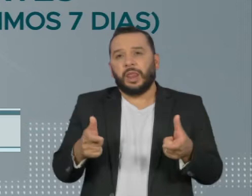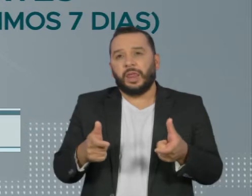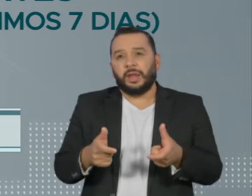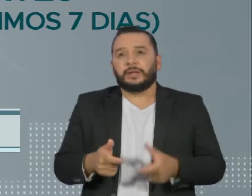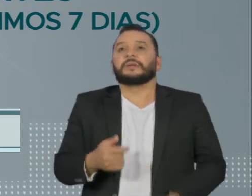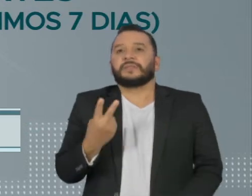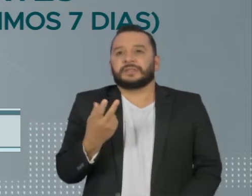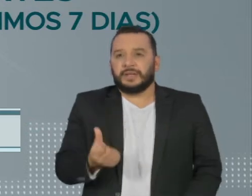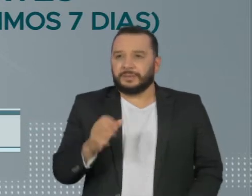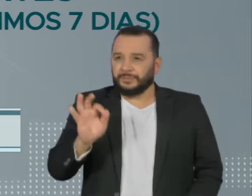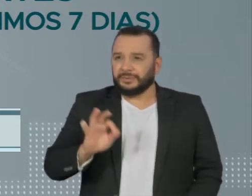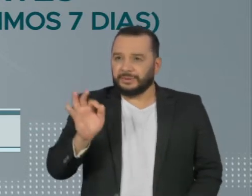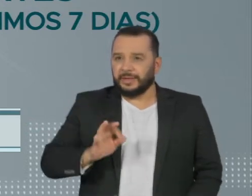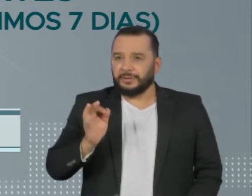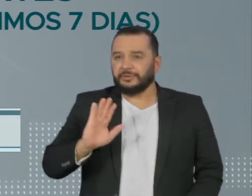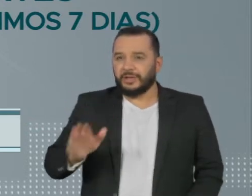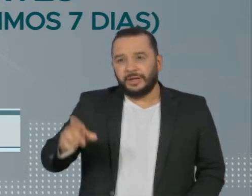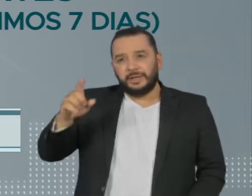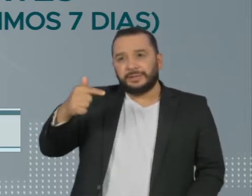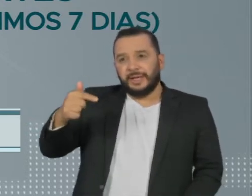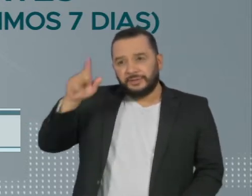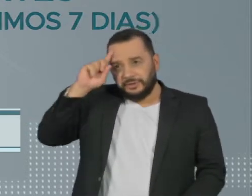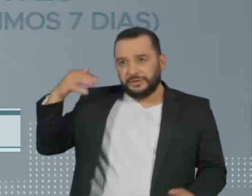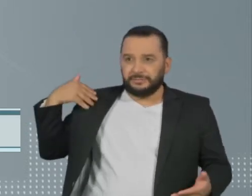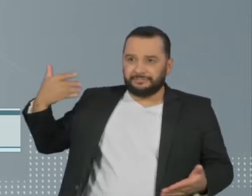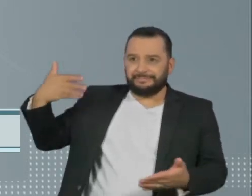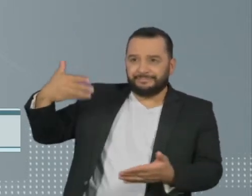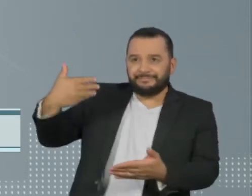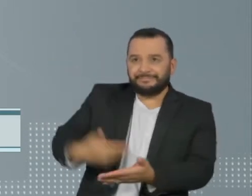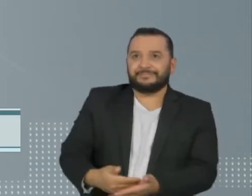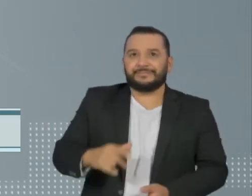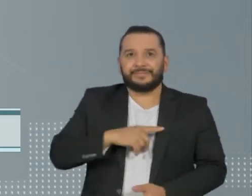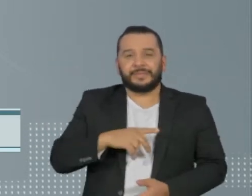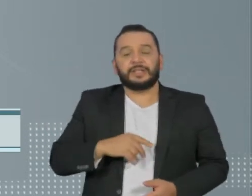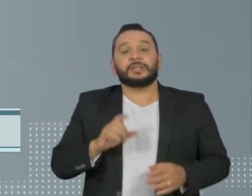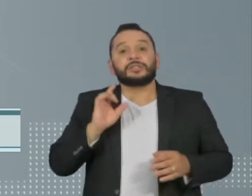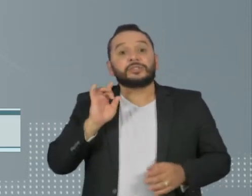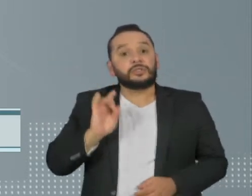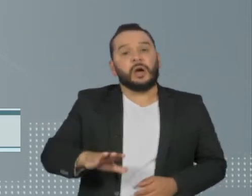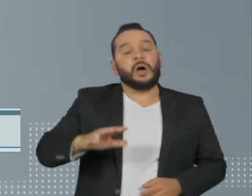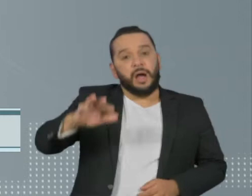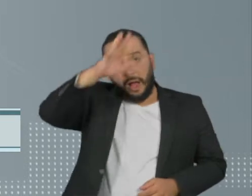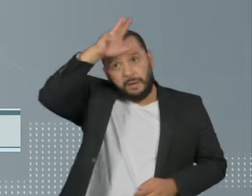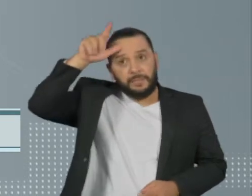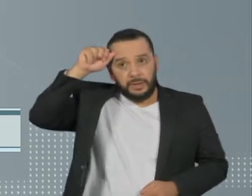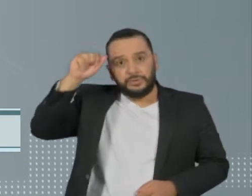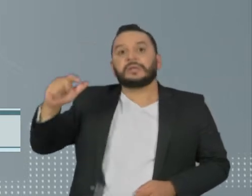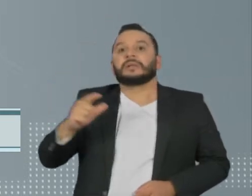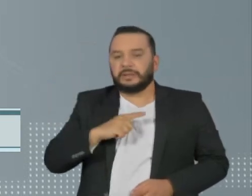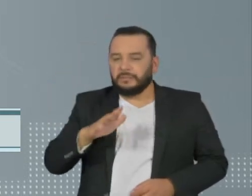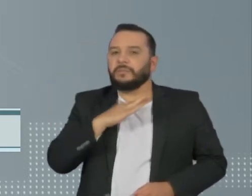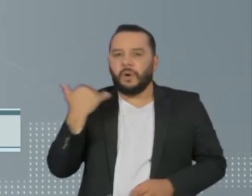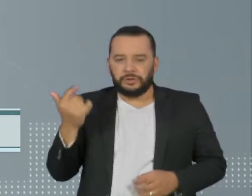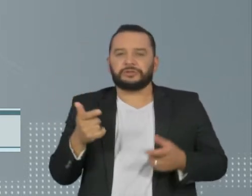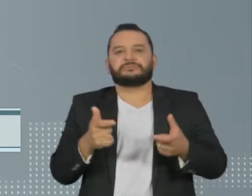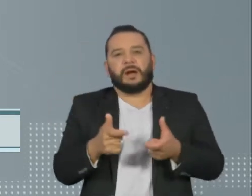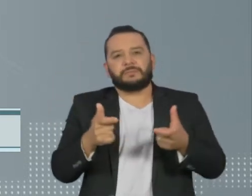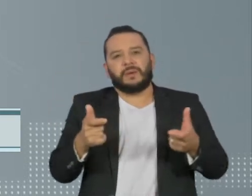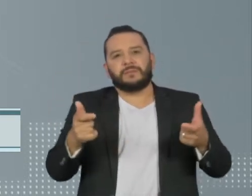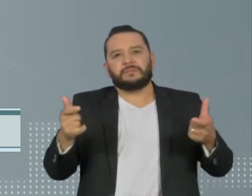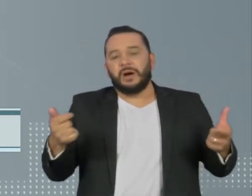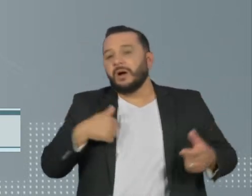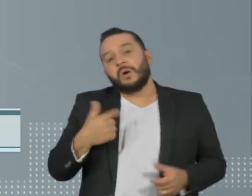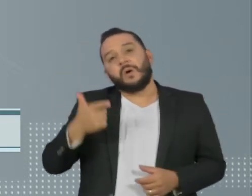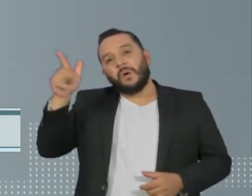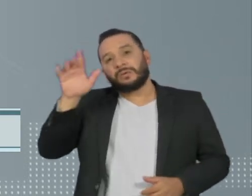dados atualizados pelo consórcio de veículos de imprensa. Apenas o estado do Amazonas apresenta alta na média de mortes. No restante do